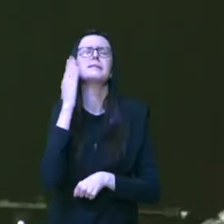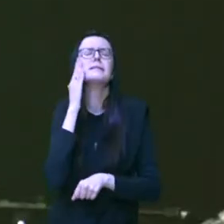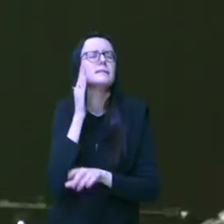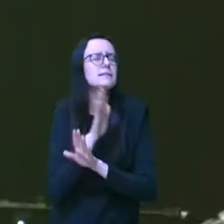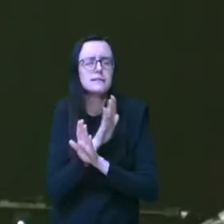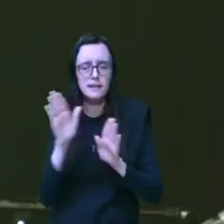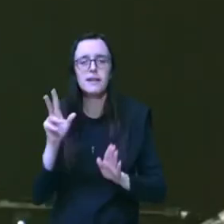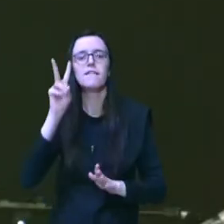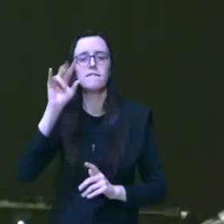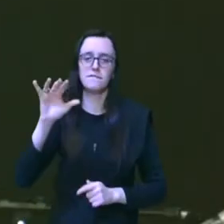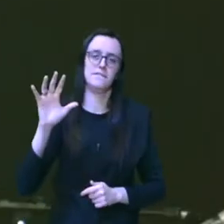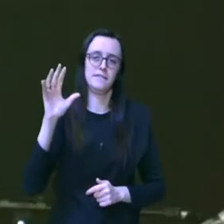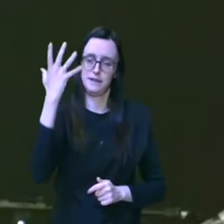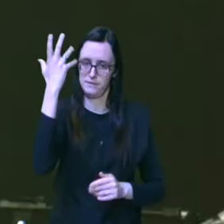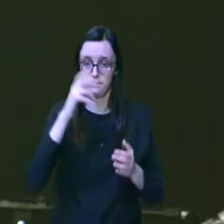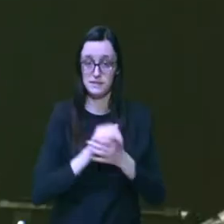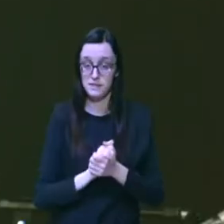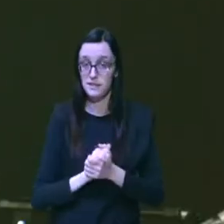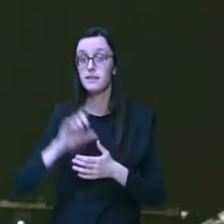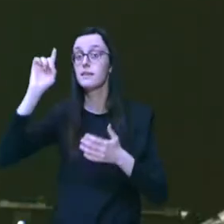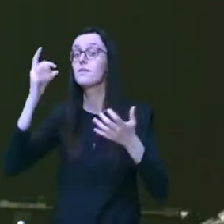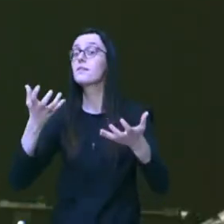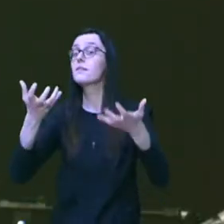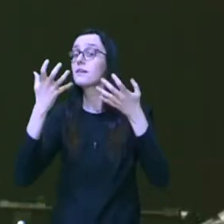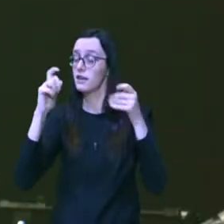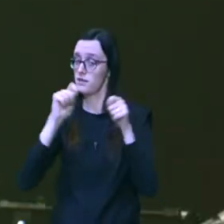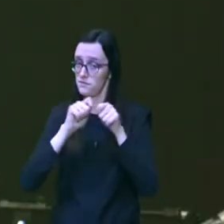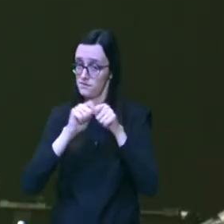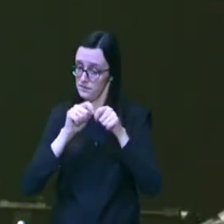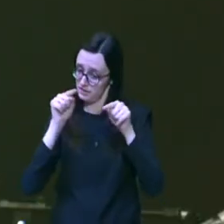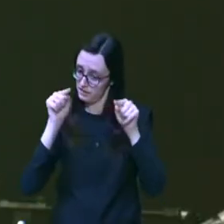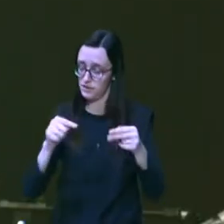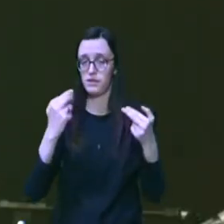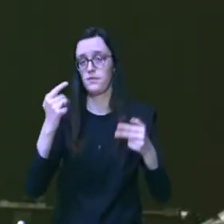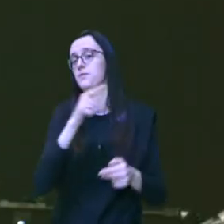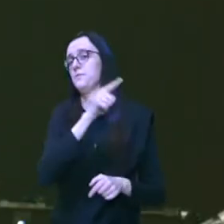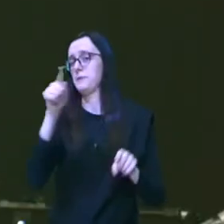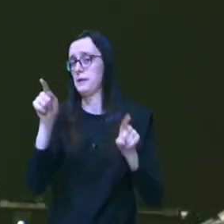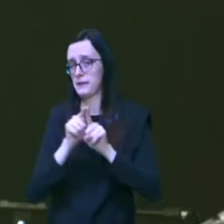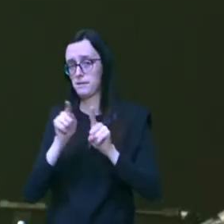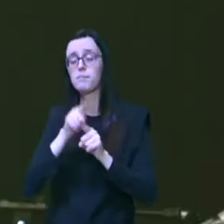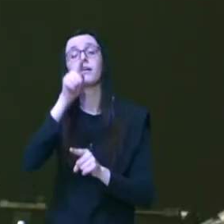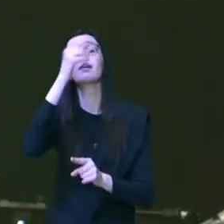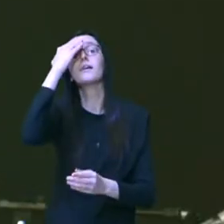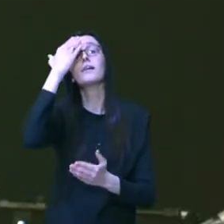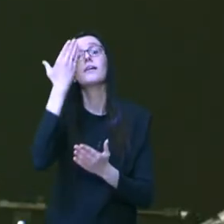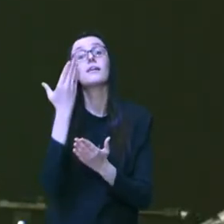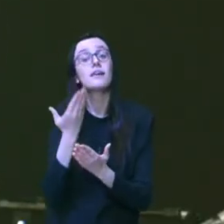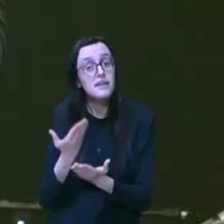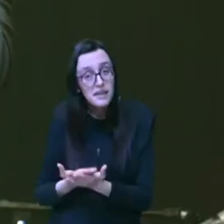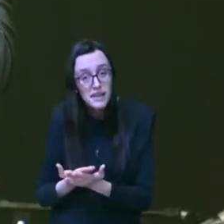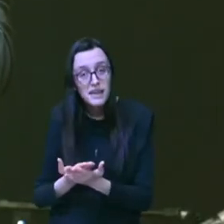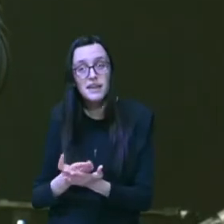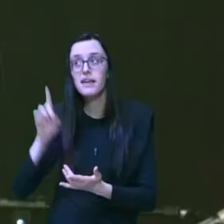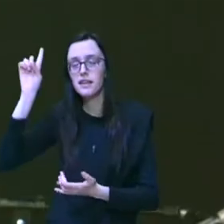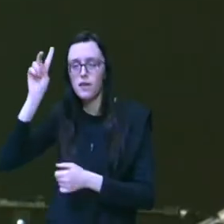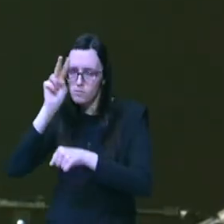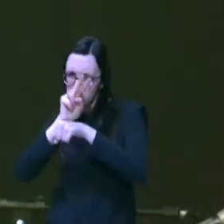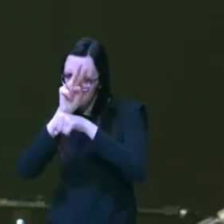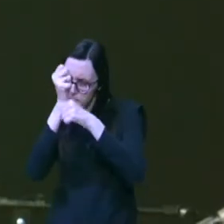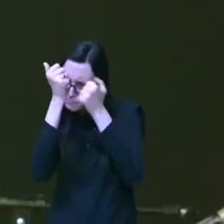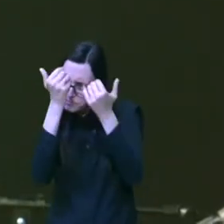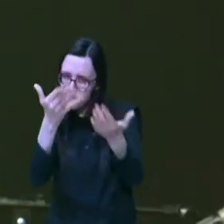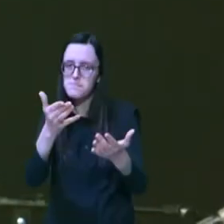iria acontecer Deus quer fazer isso com você também creia na provisão